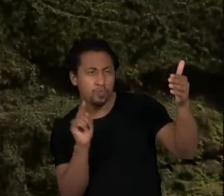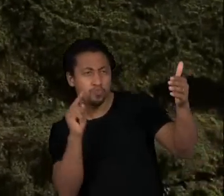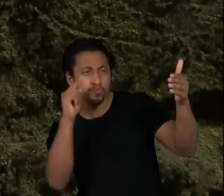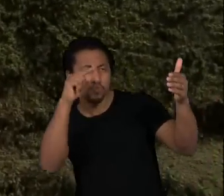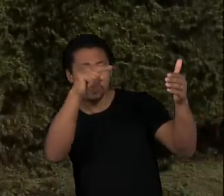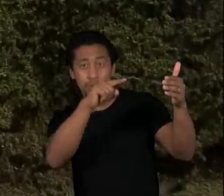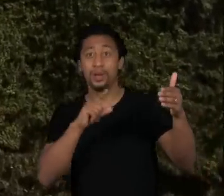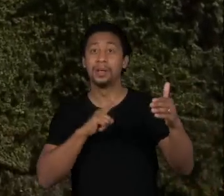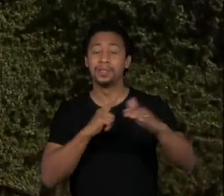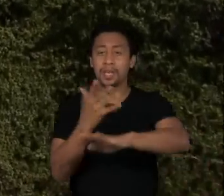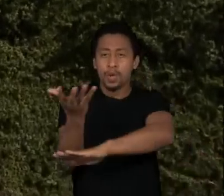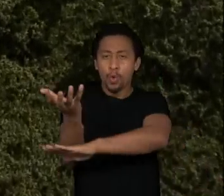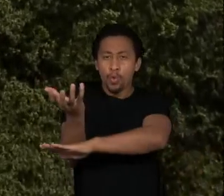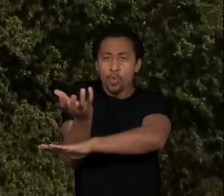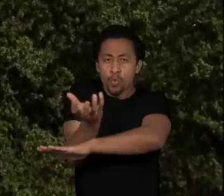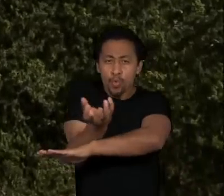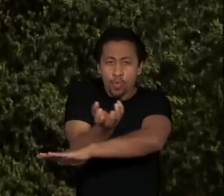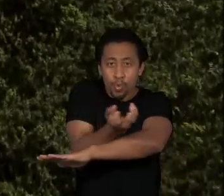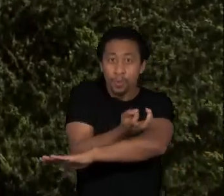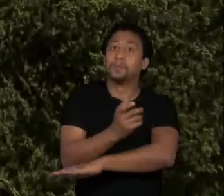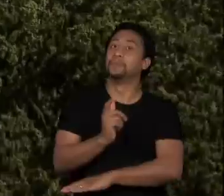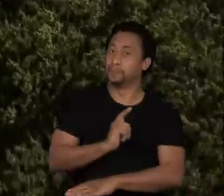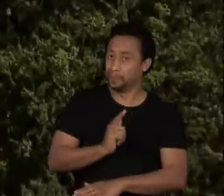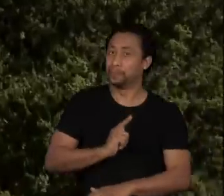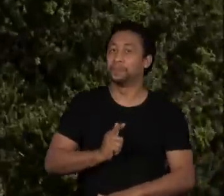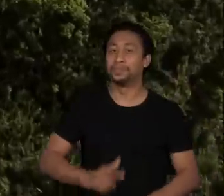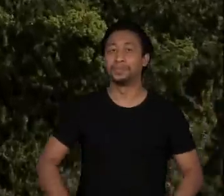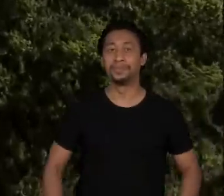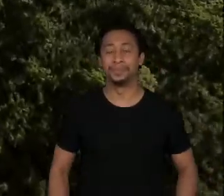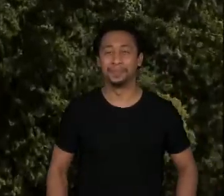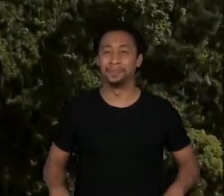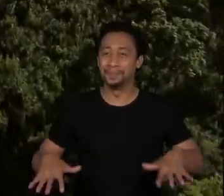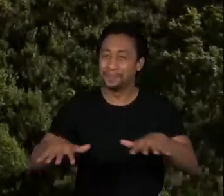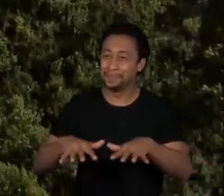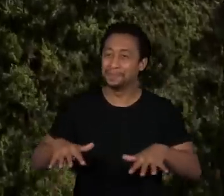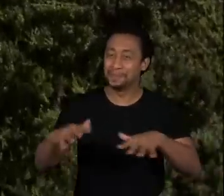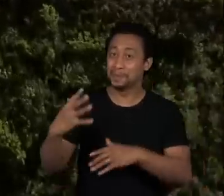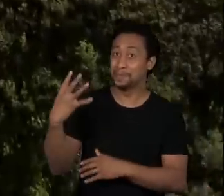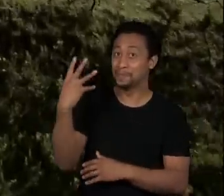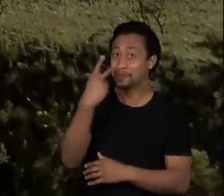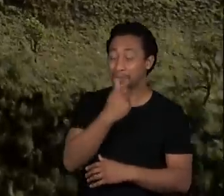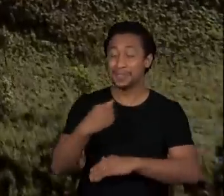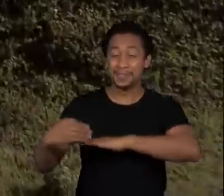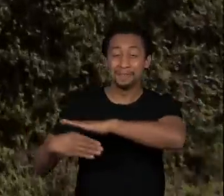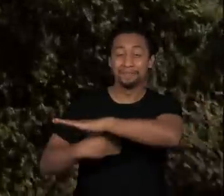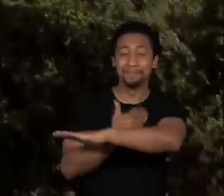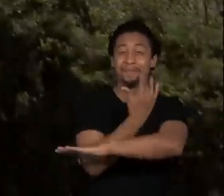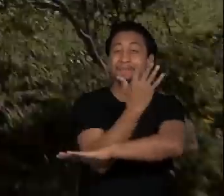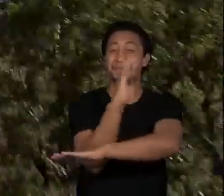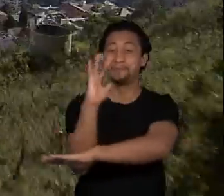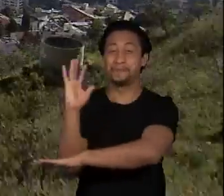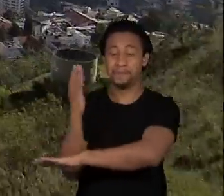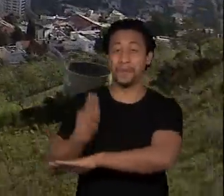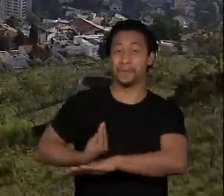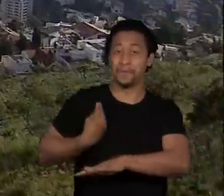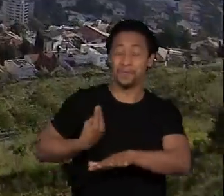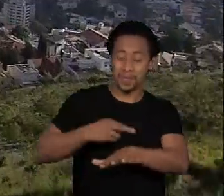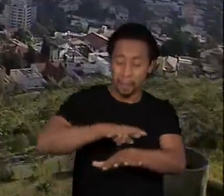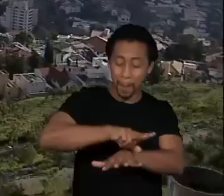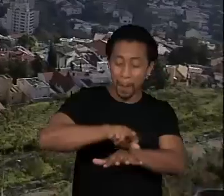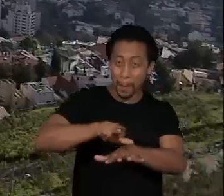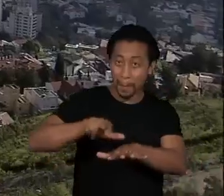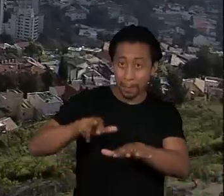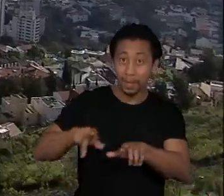sobrevivem remanescentes de Mata Atlântica. Paisagem que garante diversidade de vida e de serviços